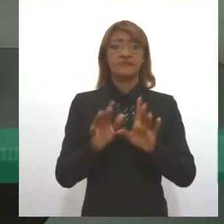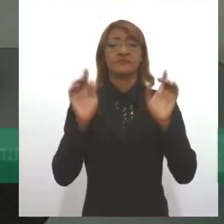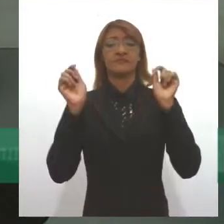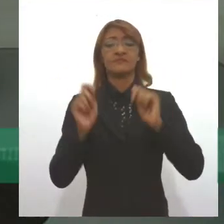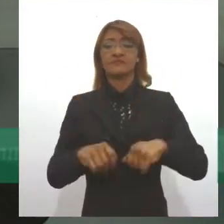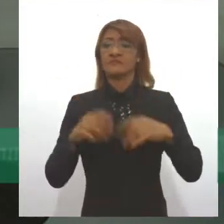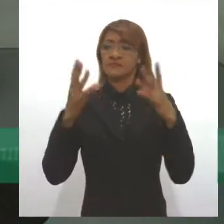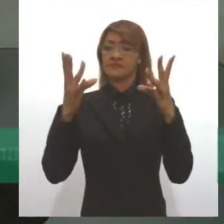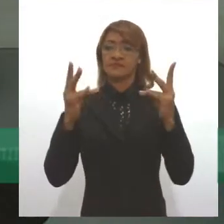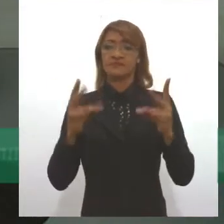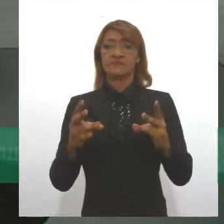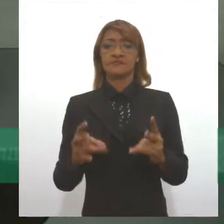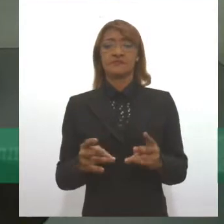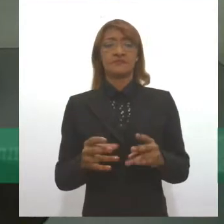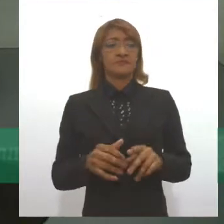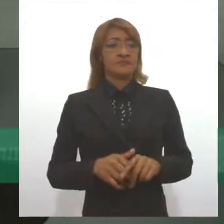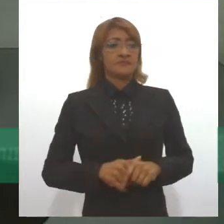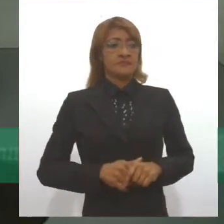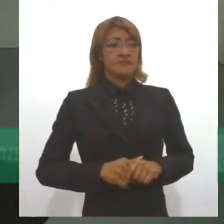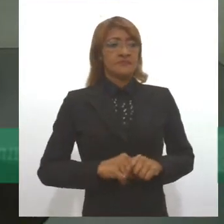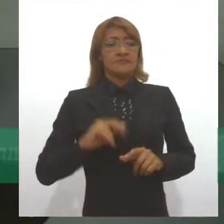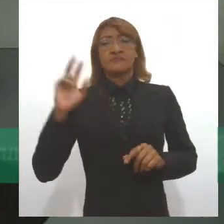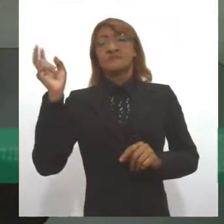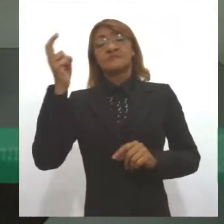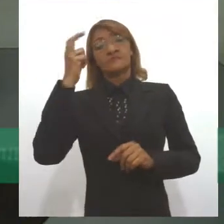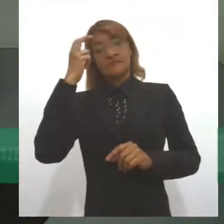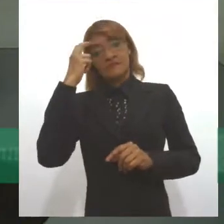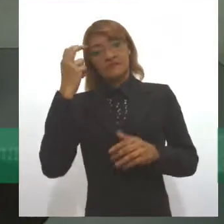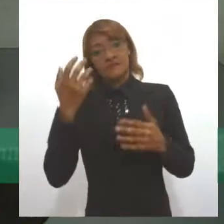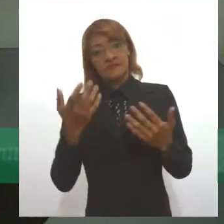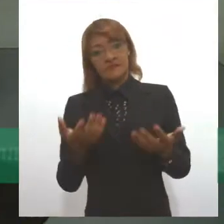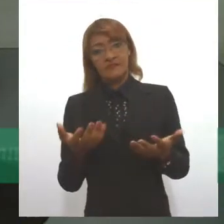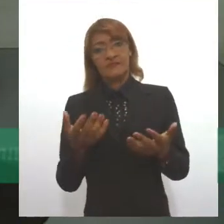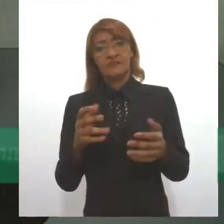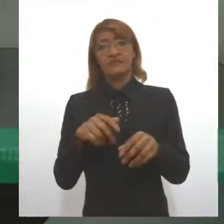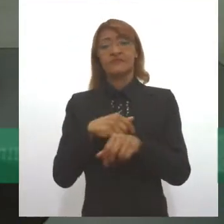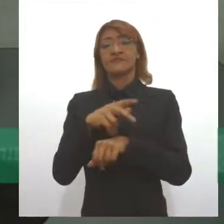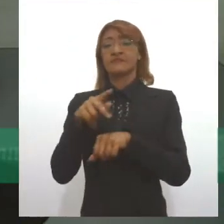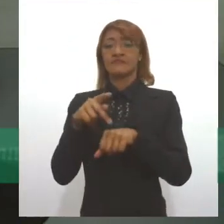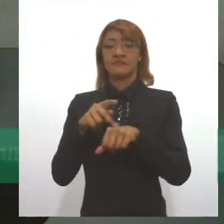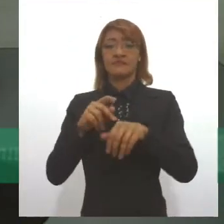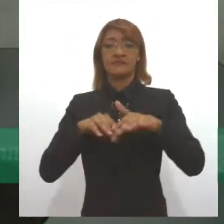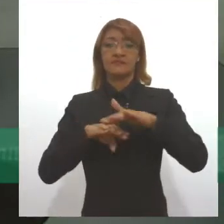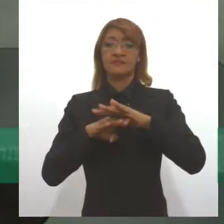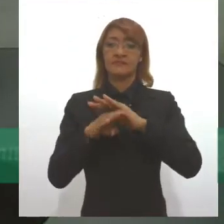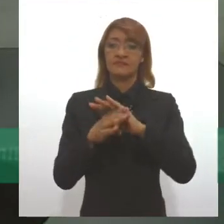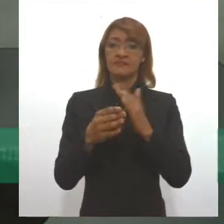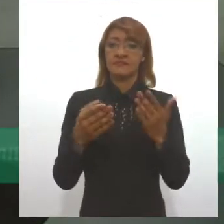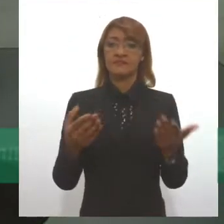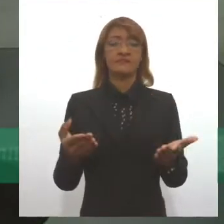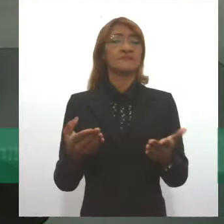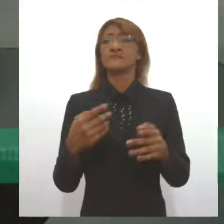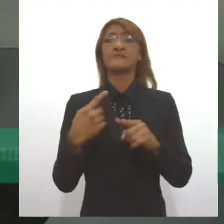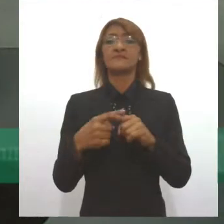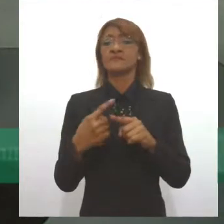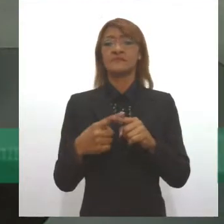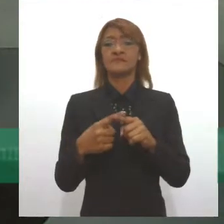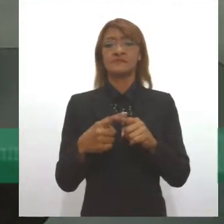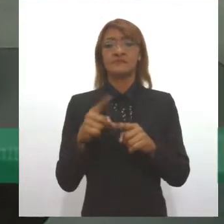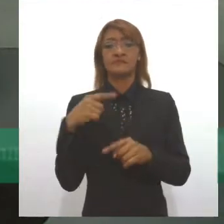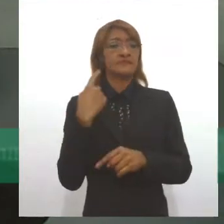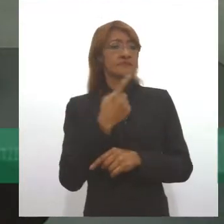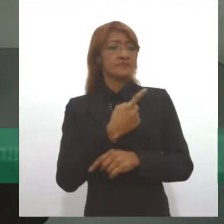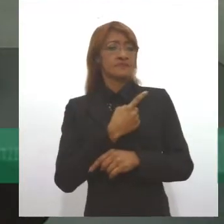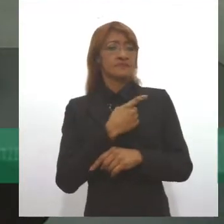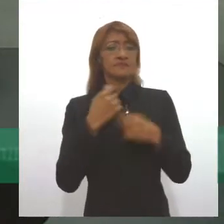sobre a cultura cigana no nosso país, sobre seus costumes, suas tradições, porque nós não podemos desconhecer da realidade.